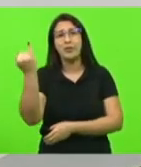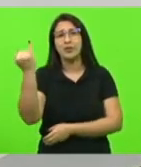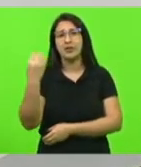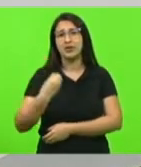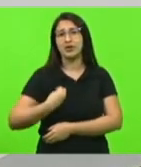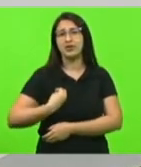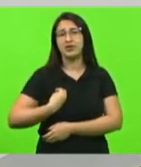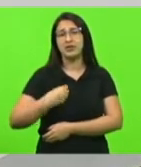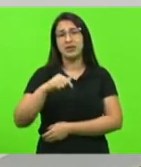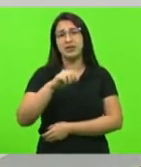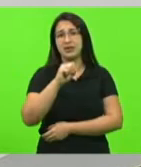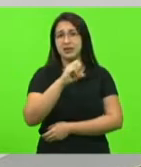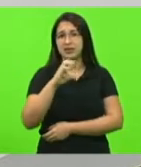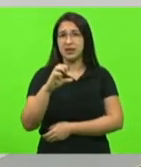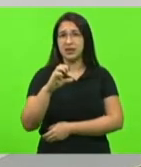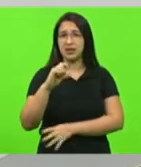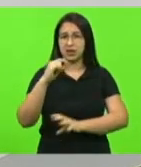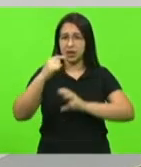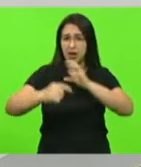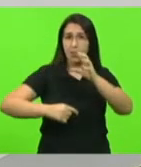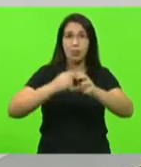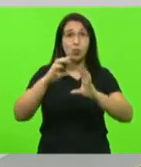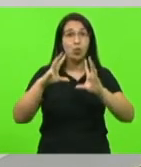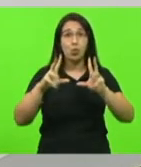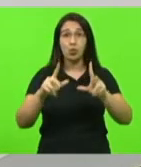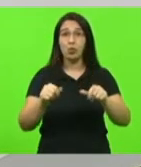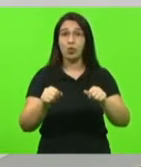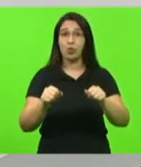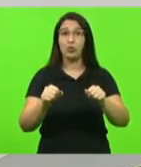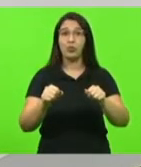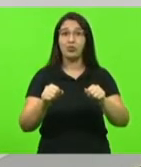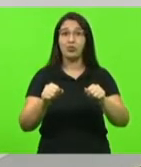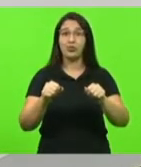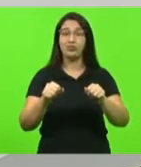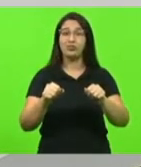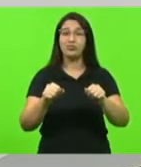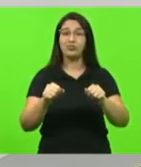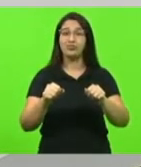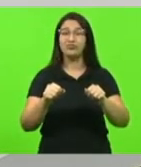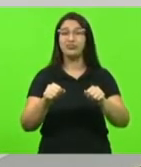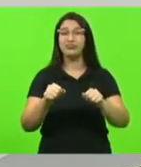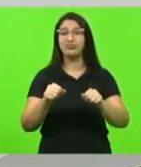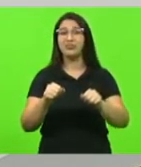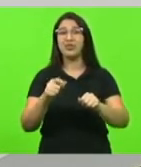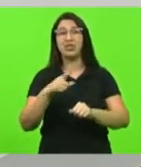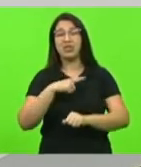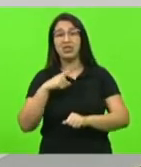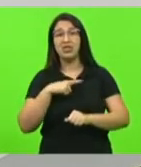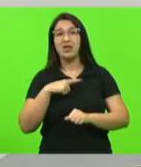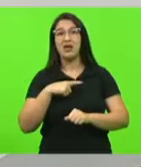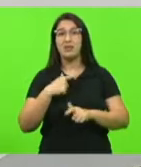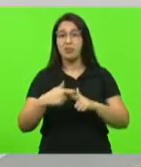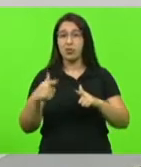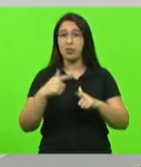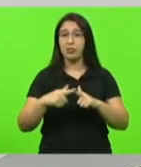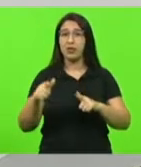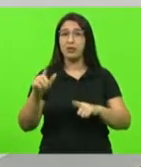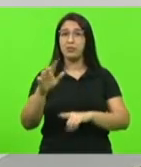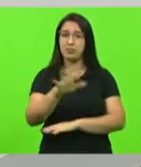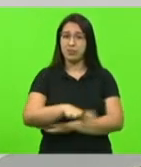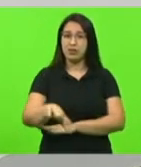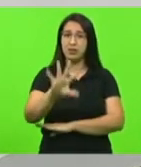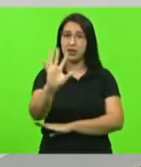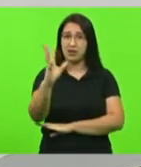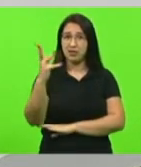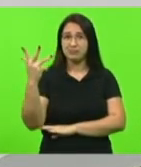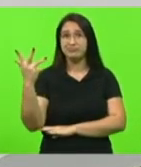Santa Catarina e no planeta praticamente está avizinhando uma crise ambiental em Santa Catarina e no